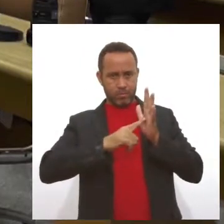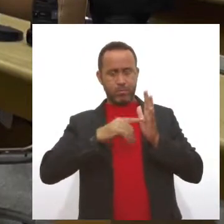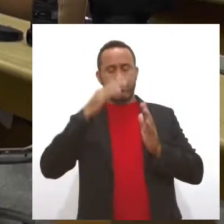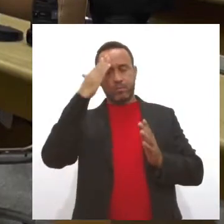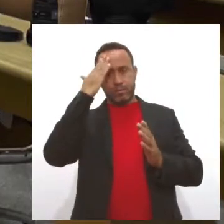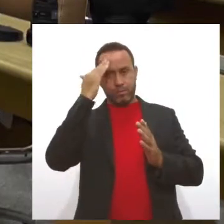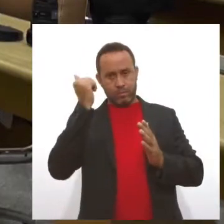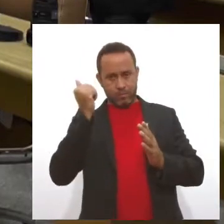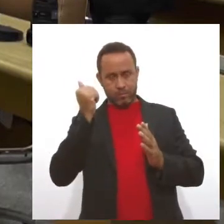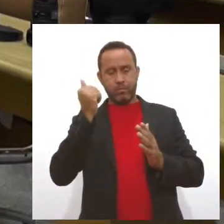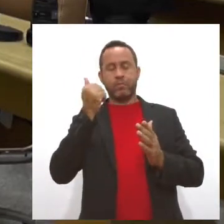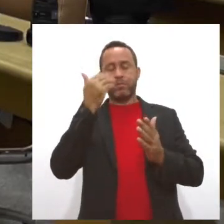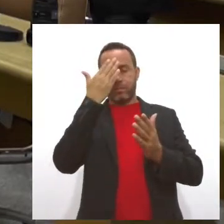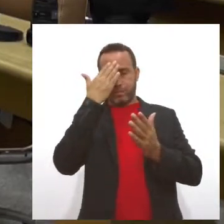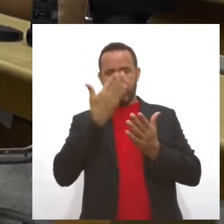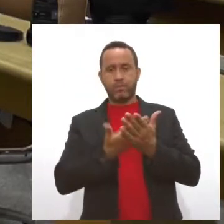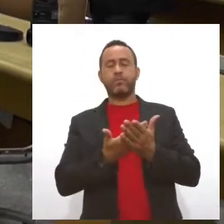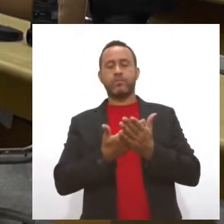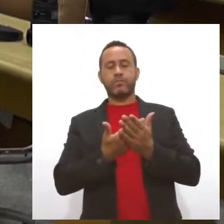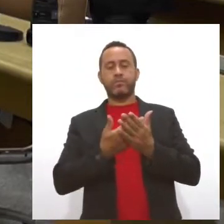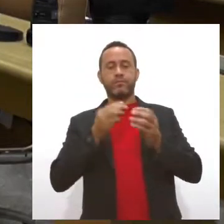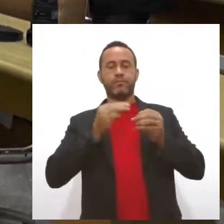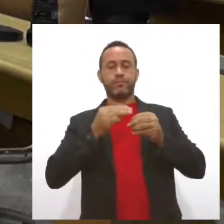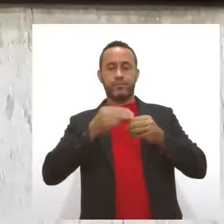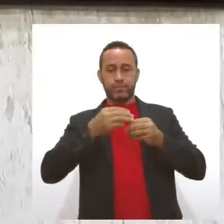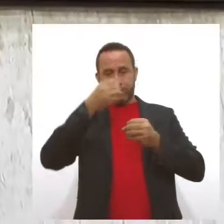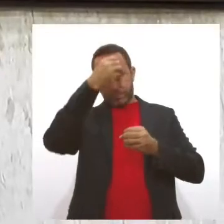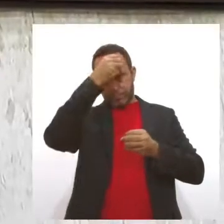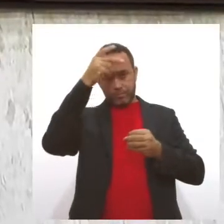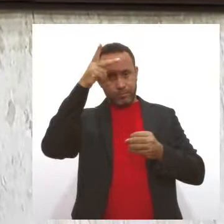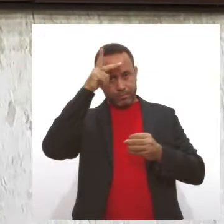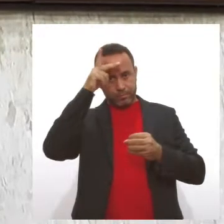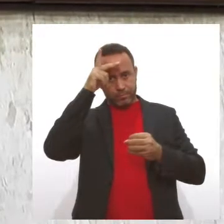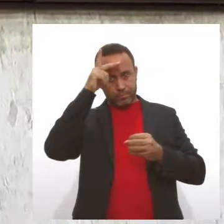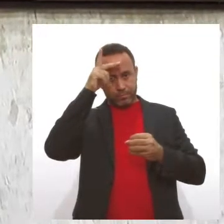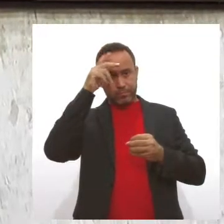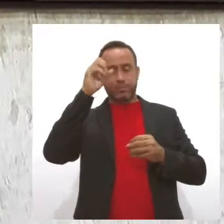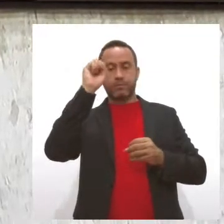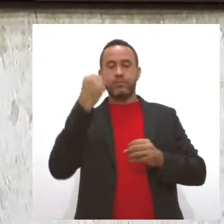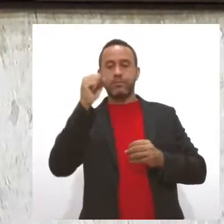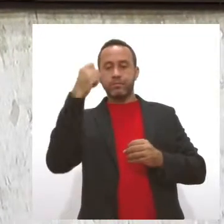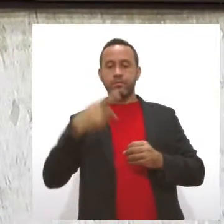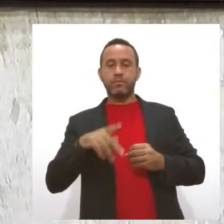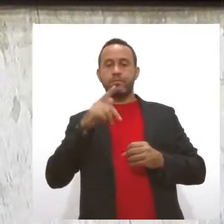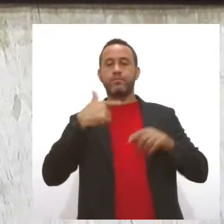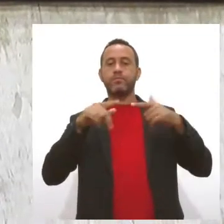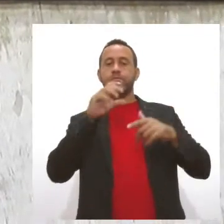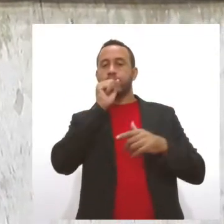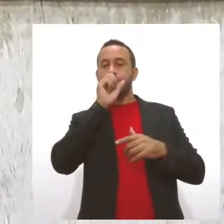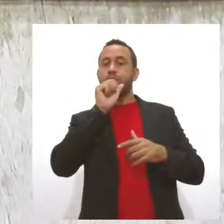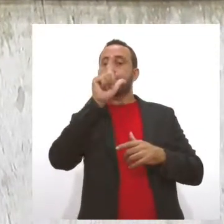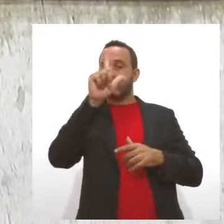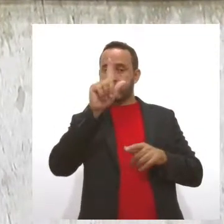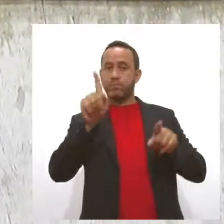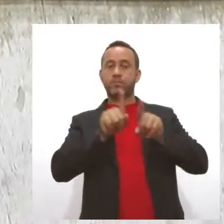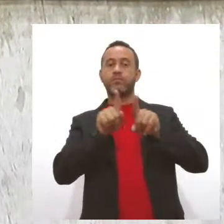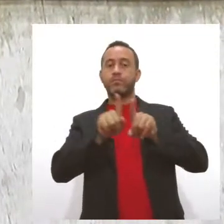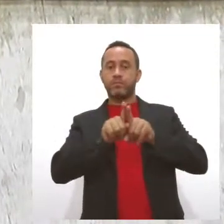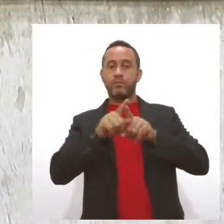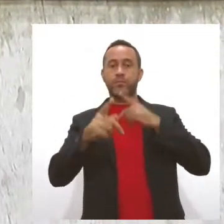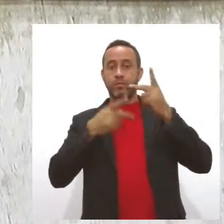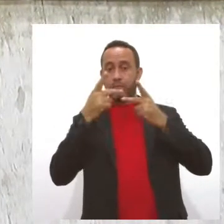município a priorização é dos sergipanos e dos trabalhadores de Laranjeiras. Ele acrescentou que o atual